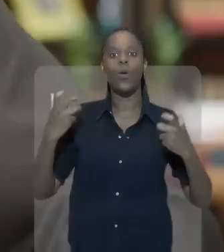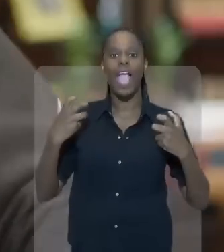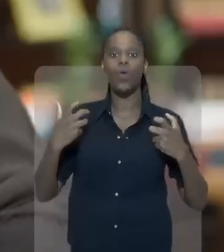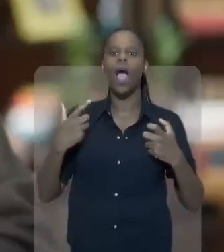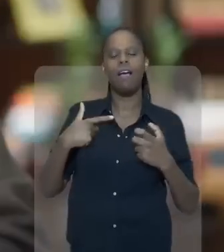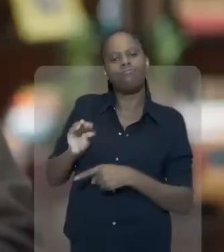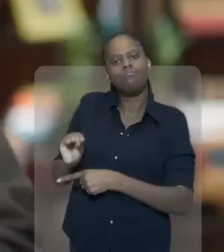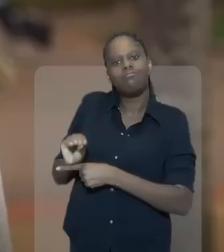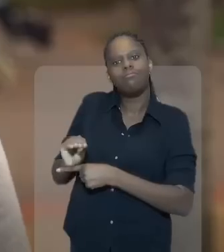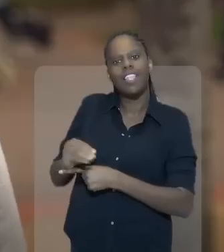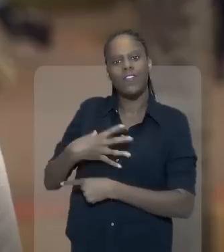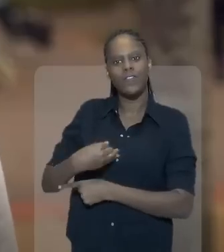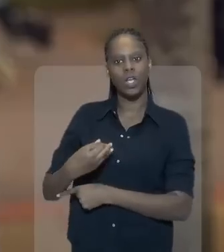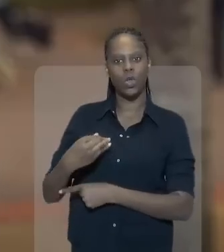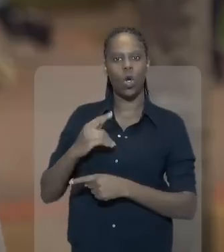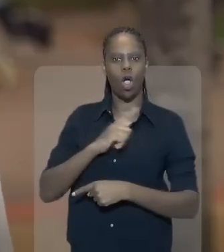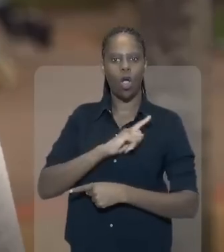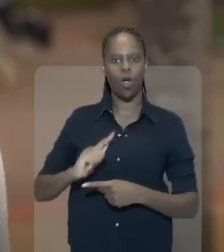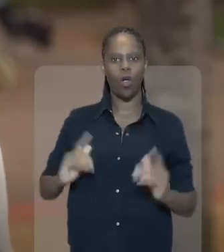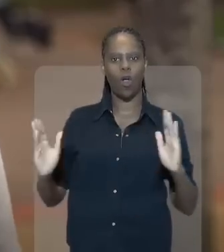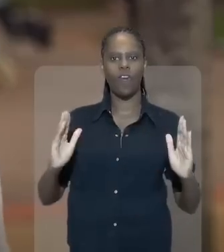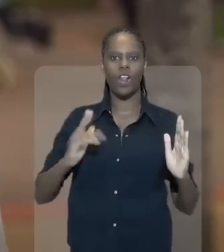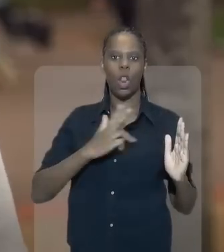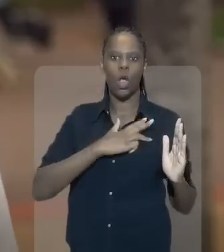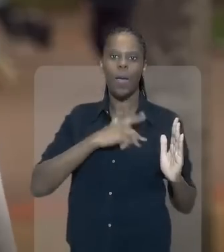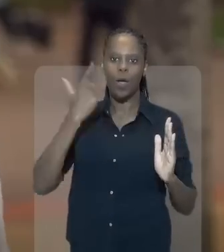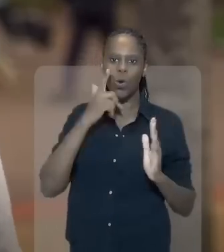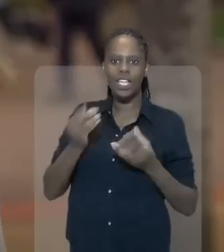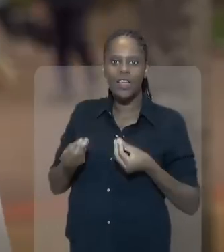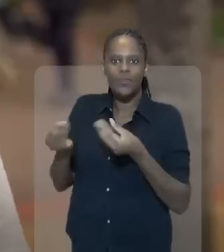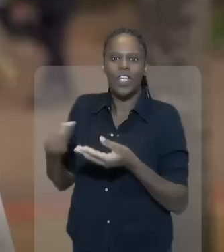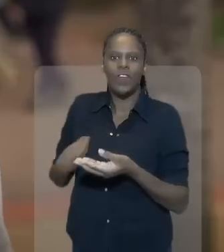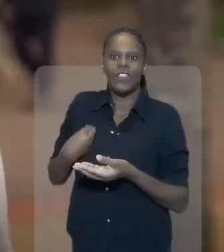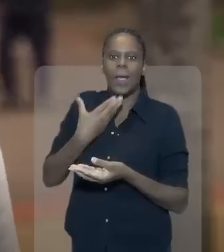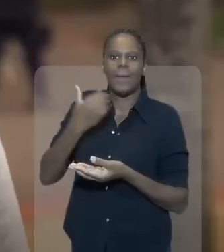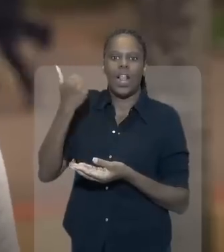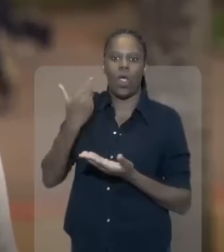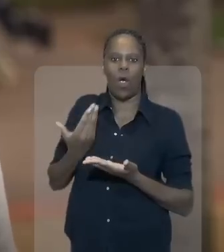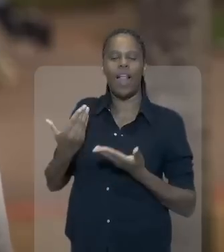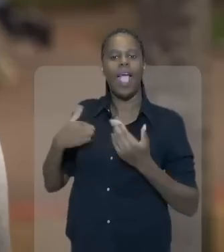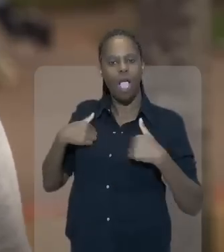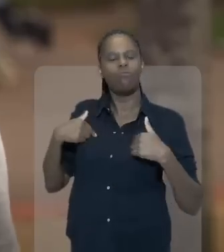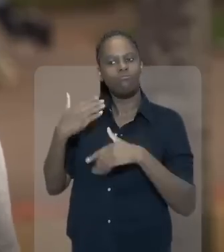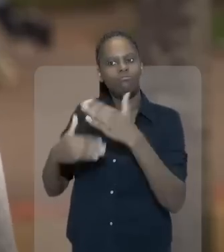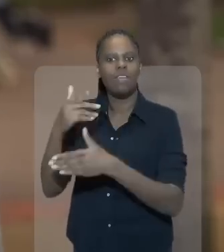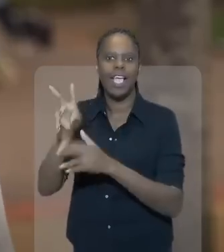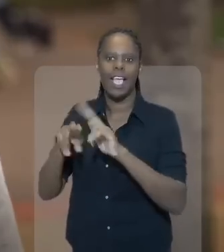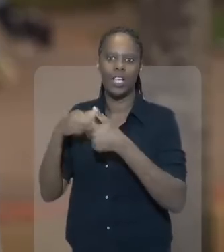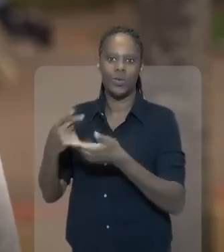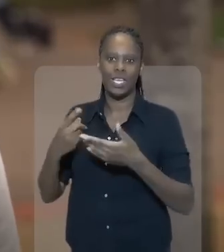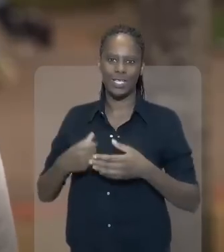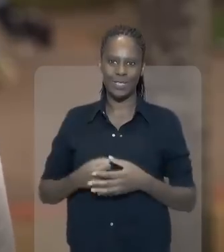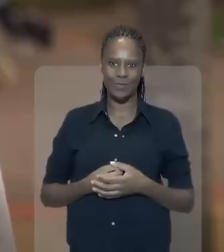para todo o território nacional. Na época do presidente Lula, as oportunidades eram melhores para todos os jovens, tanto na questão de estudos, quanto também de